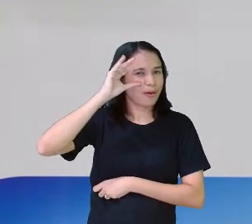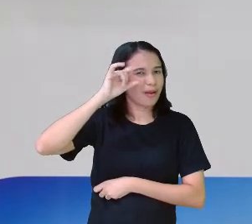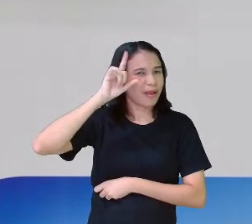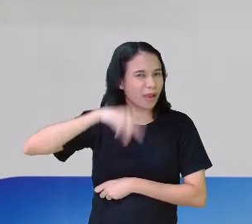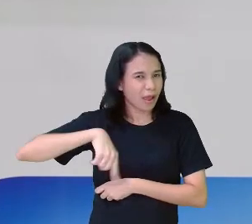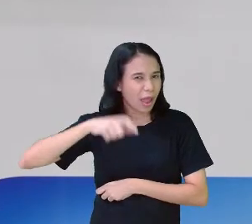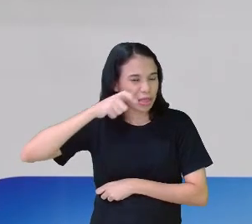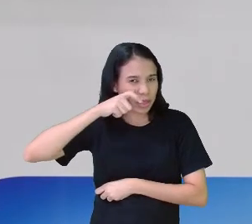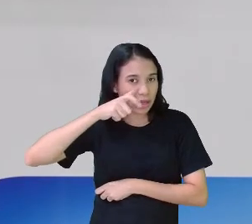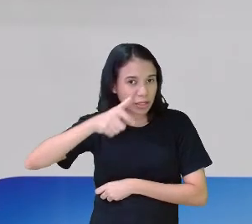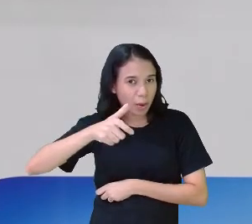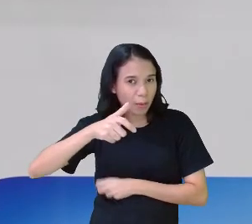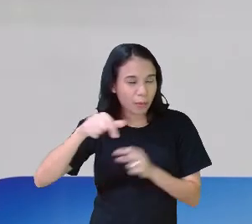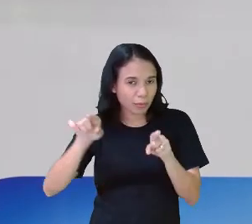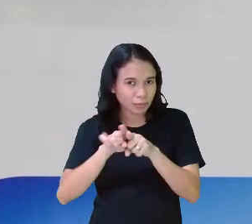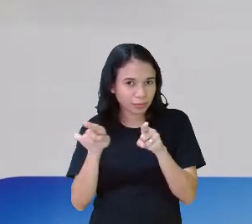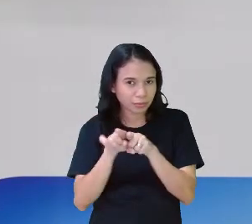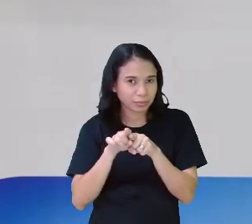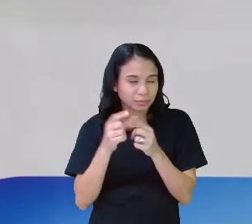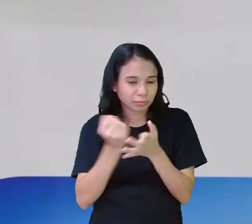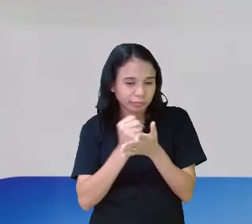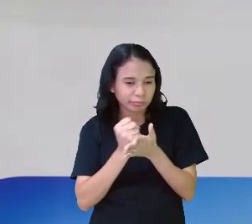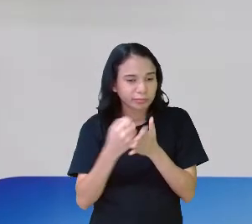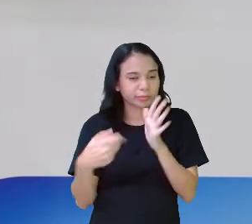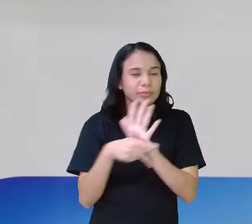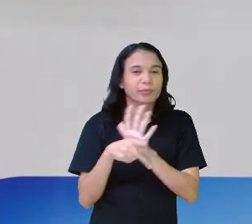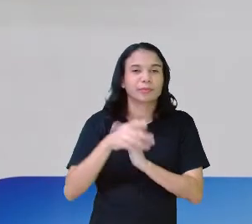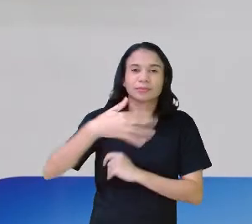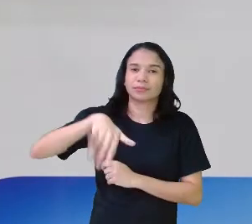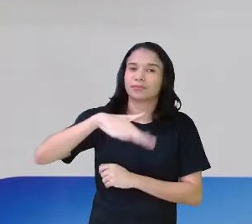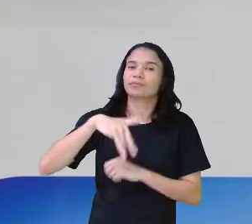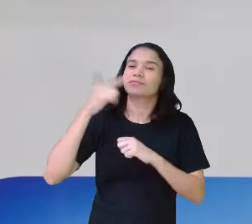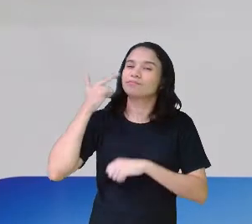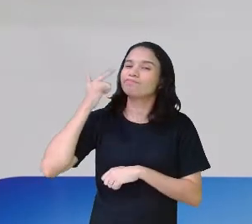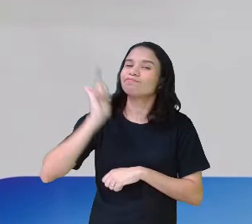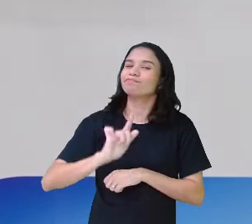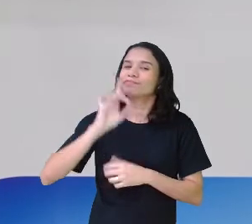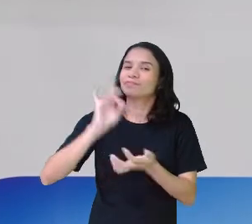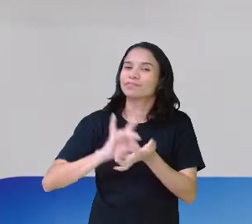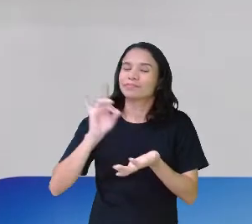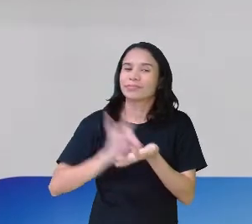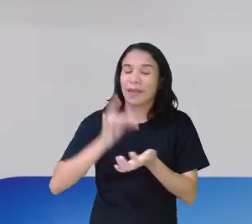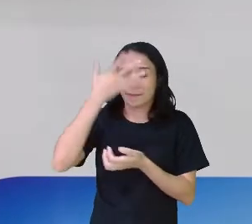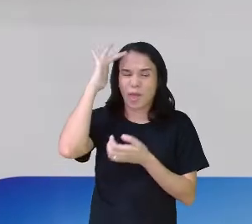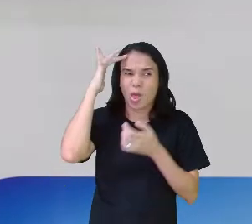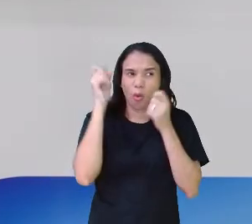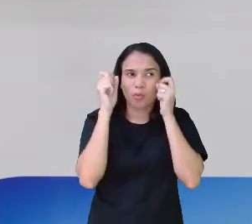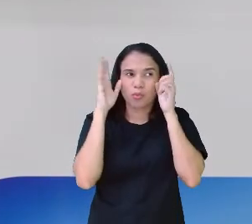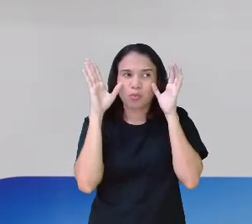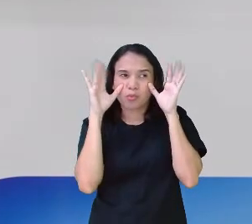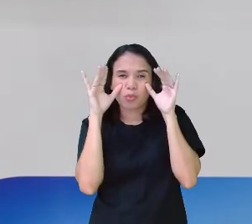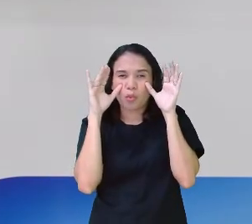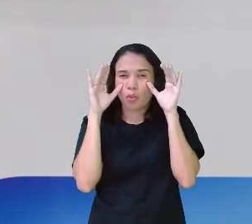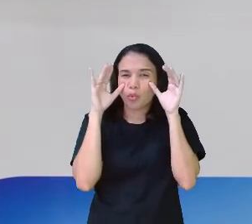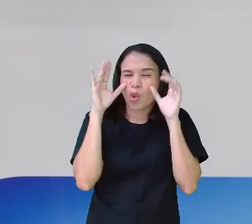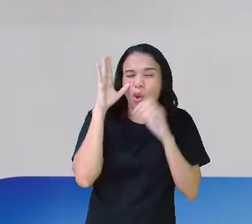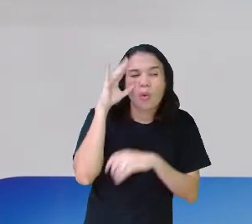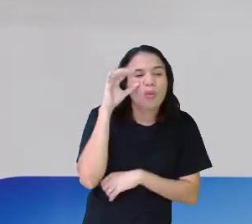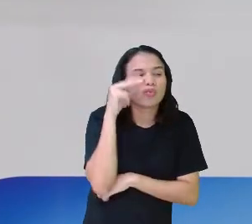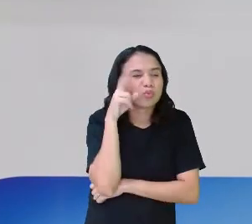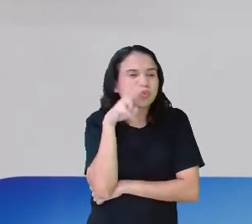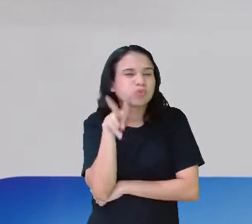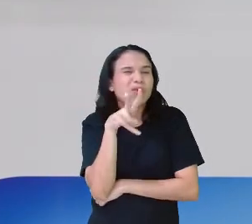essa era a intenção do Luiz Henrique quando fez essa resenha, ele conseguiu. Porque desperta a curiosidade, não é verdade?